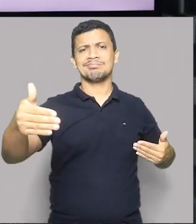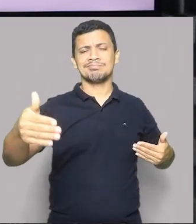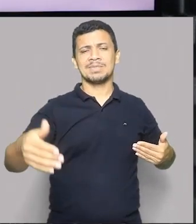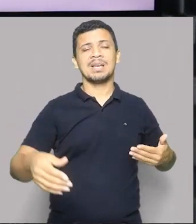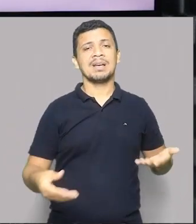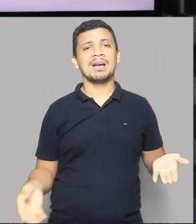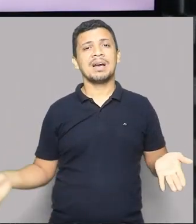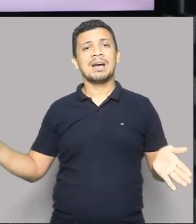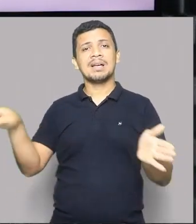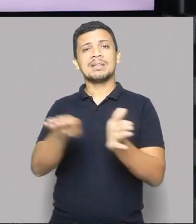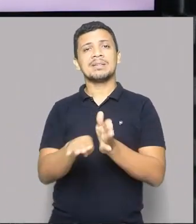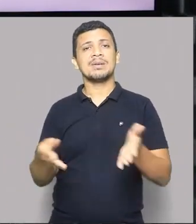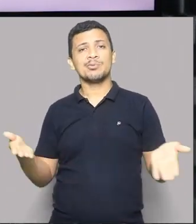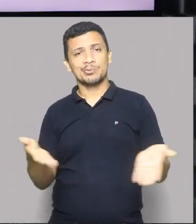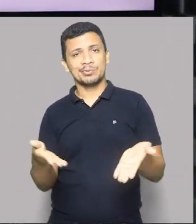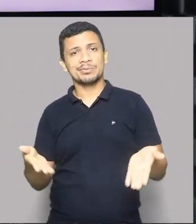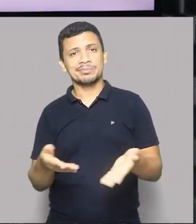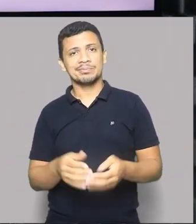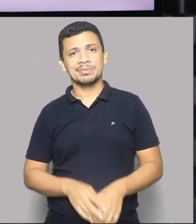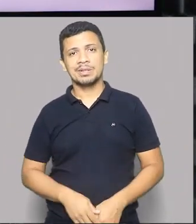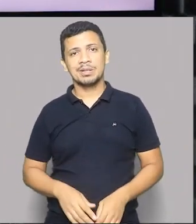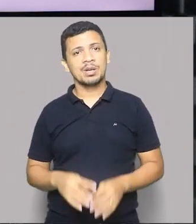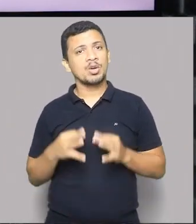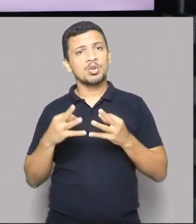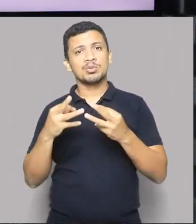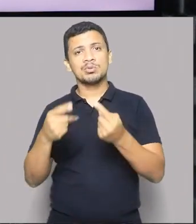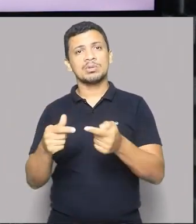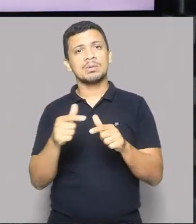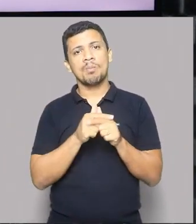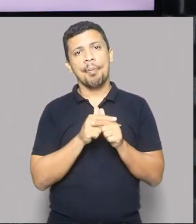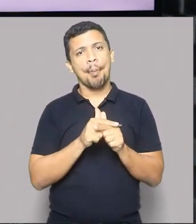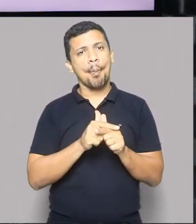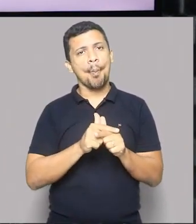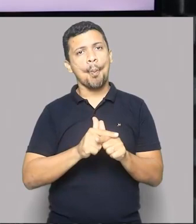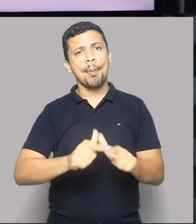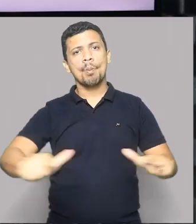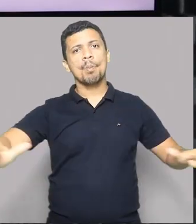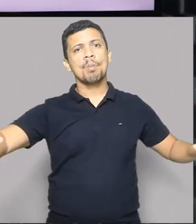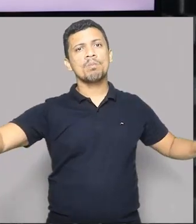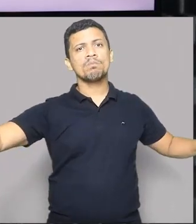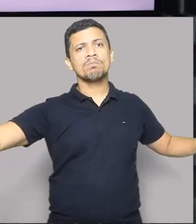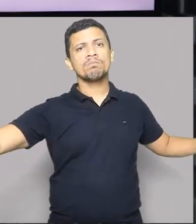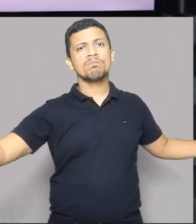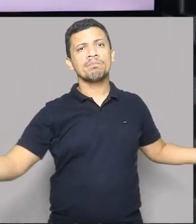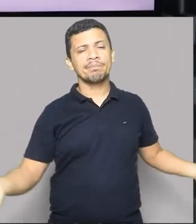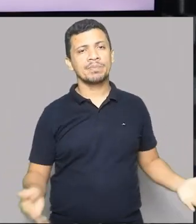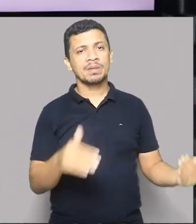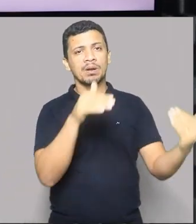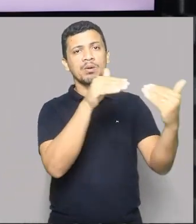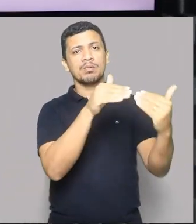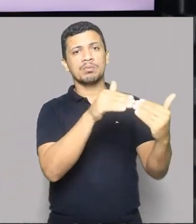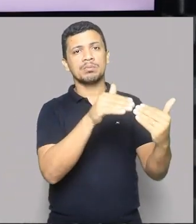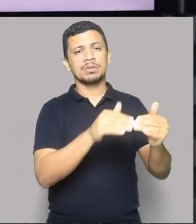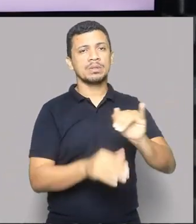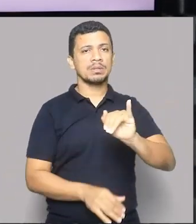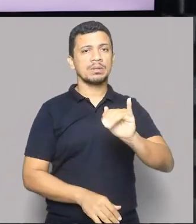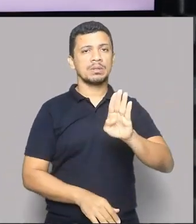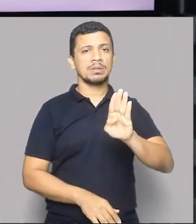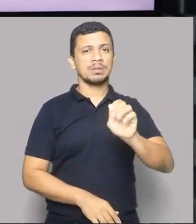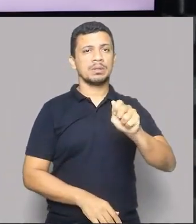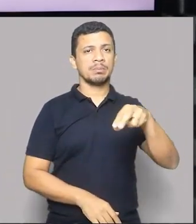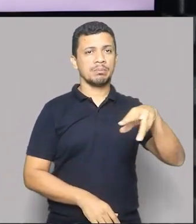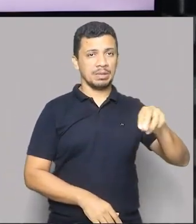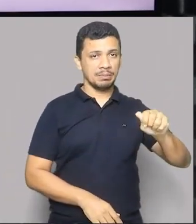nesse exato momento, foi totalmente, praticamente devastado. De acordo com o IBAMA, nós temos